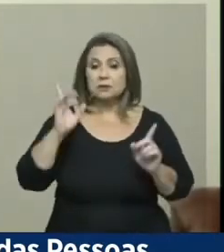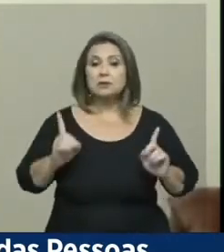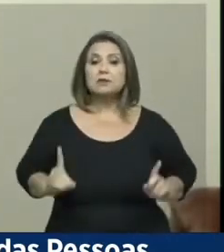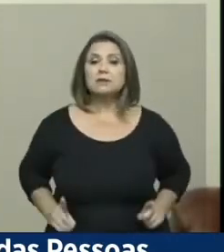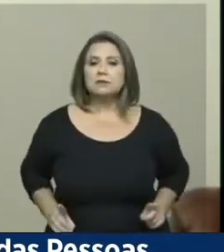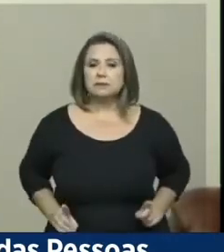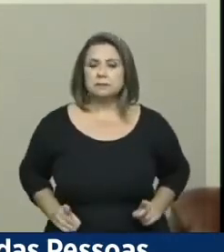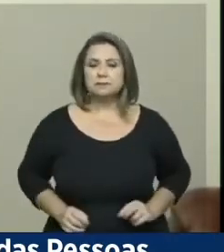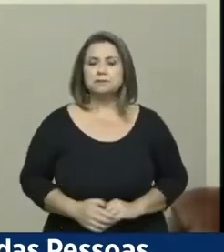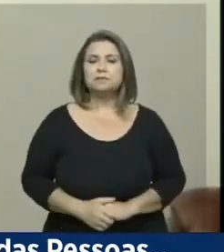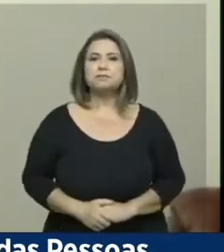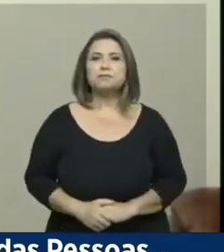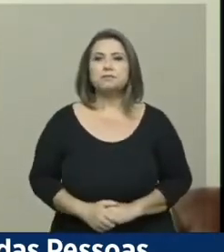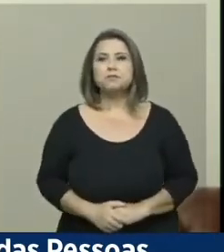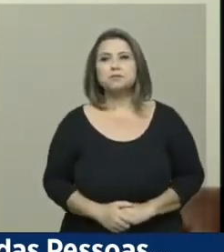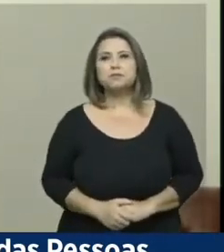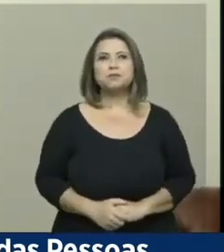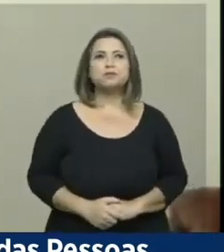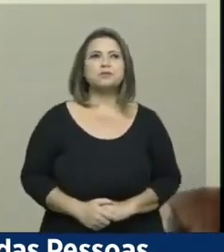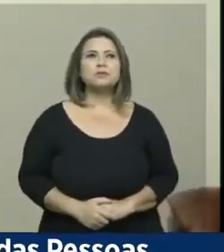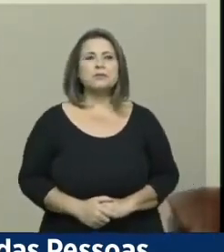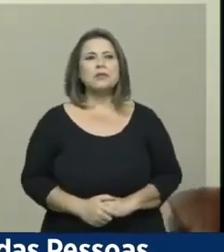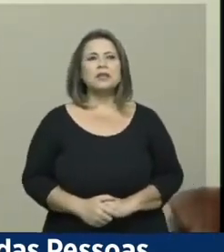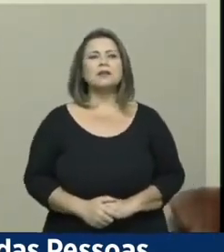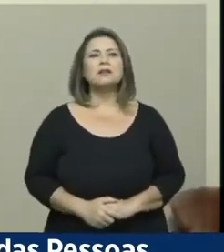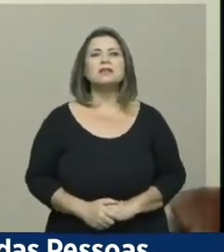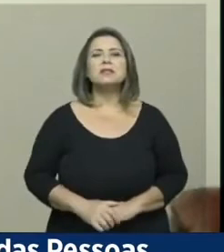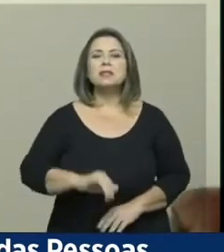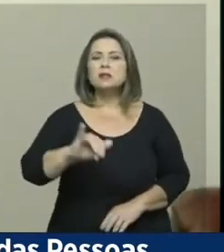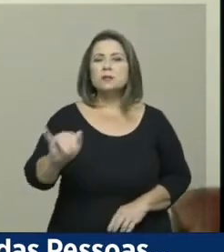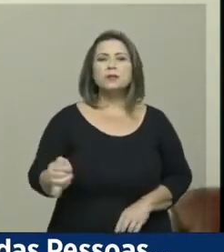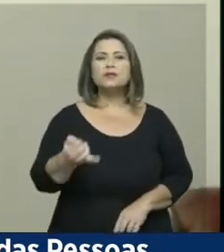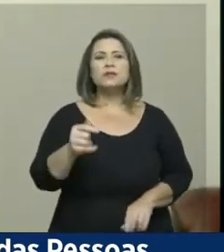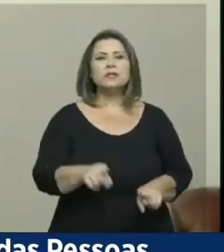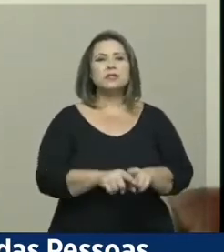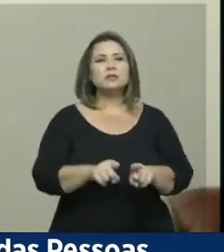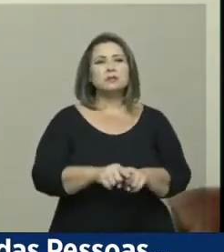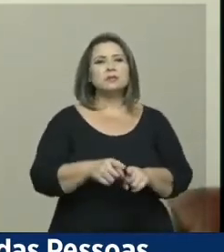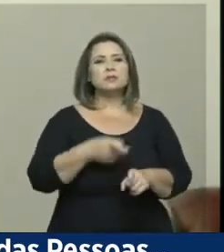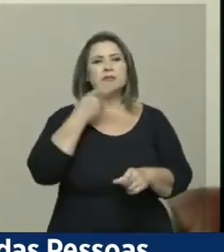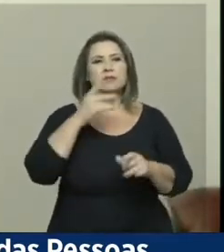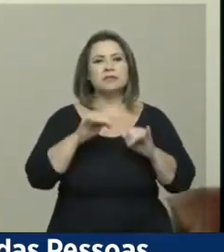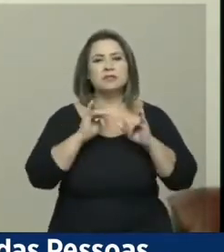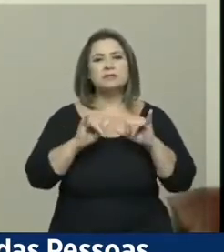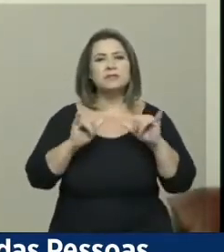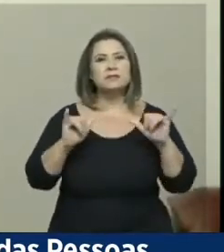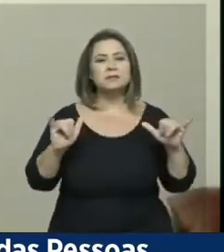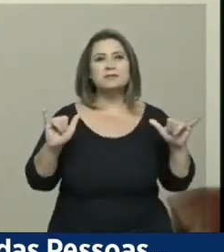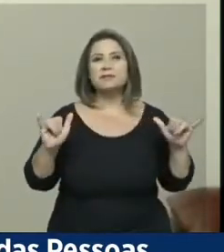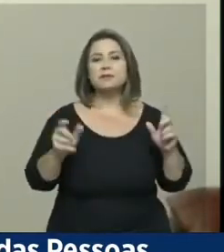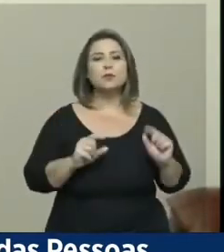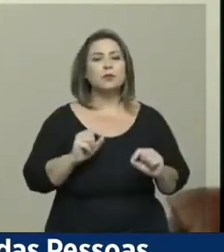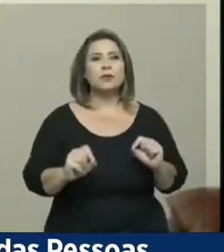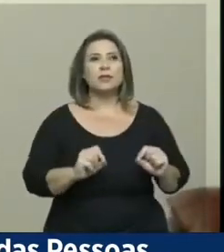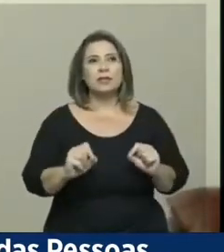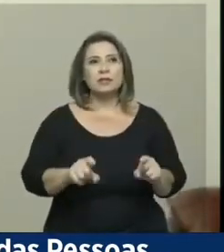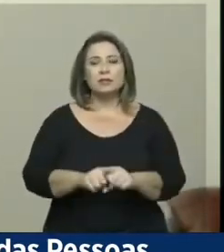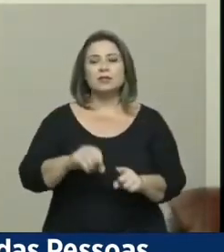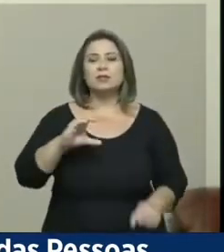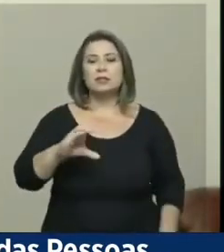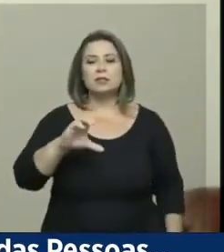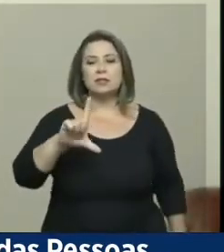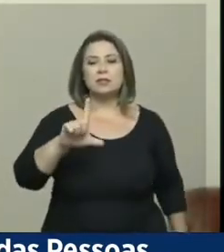Nesse sentido, aproveitando esse primeiro gancho, eu aproveito para dizer ao Dr.